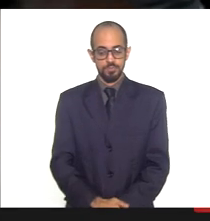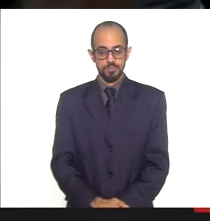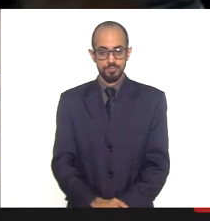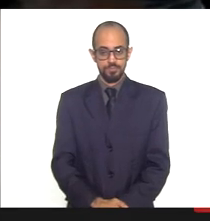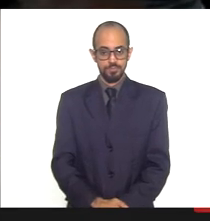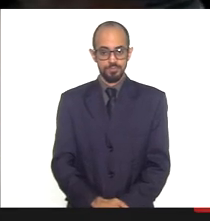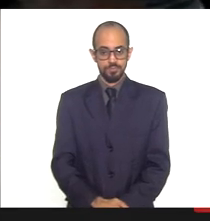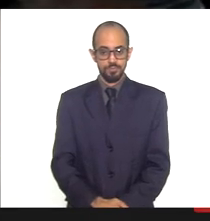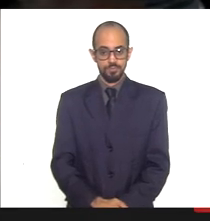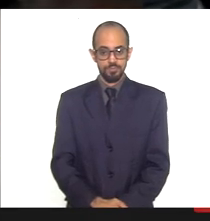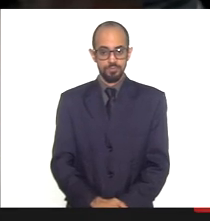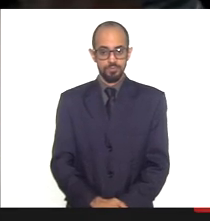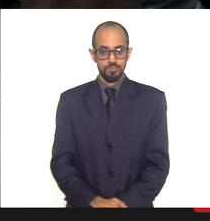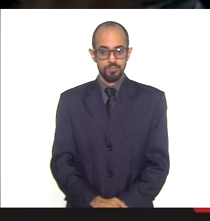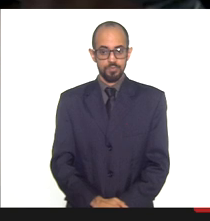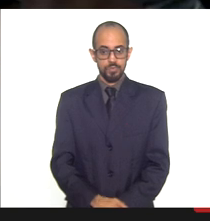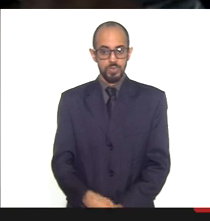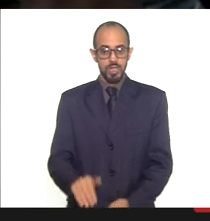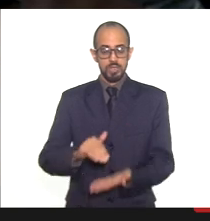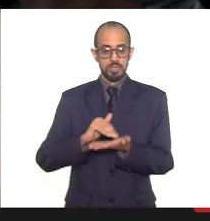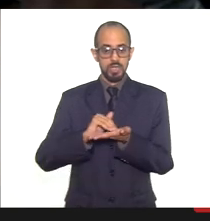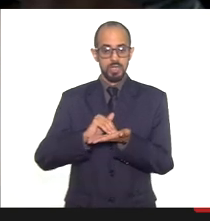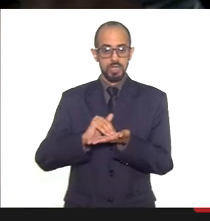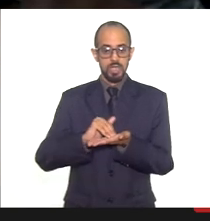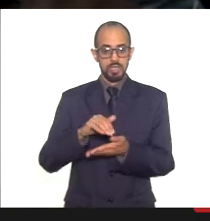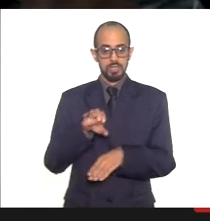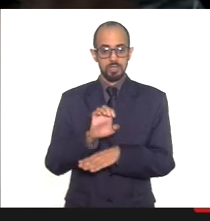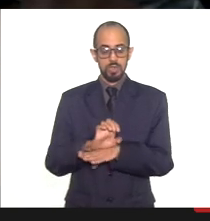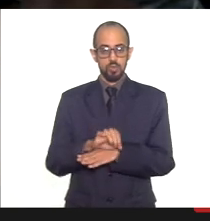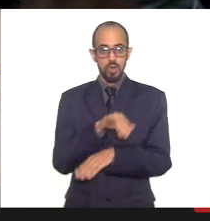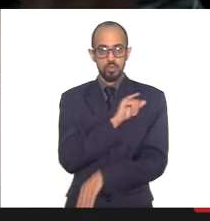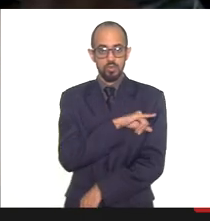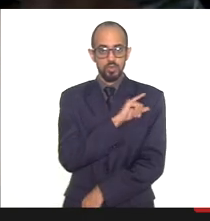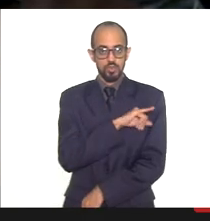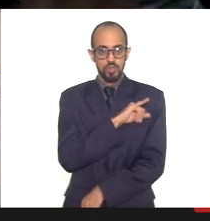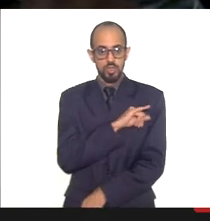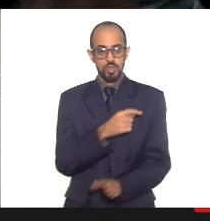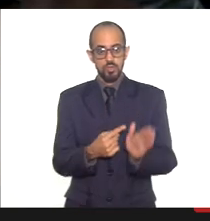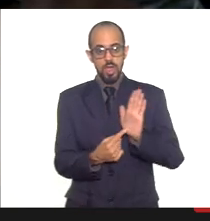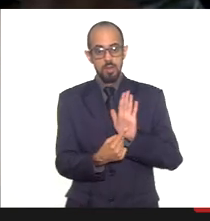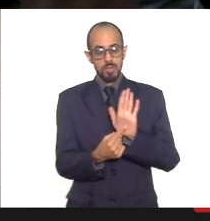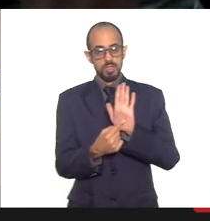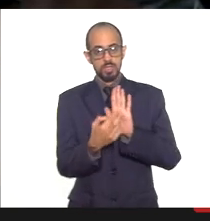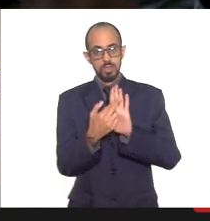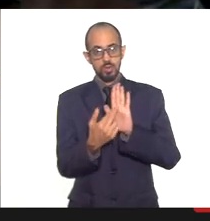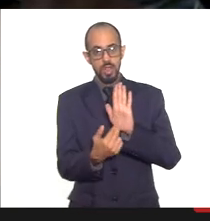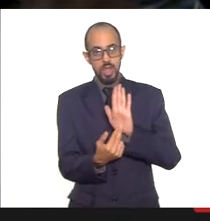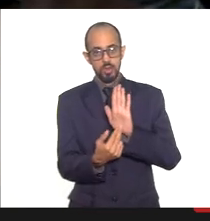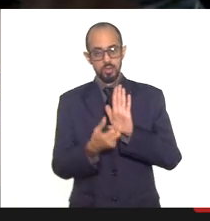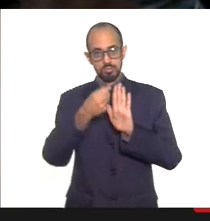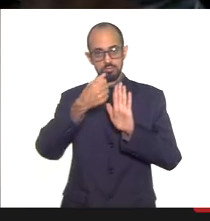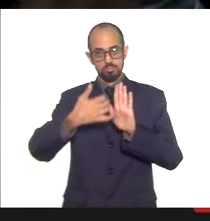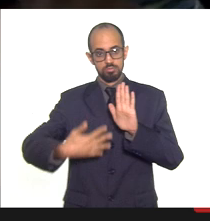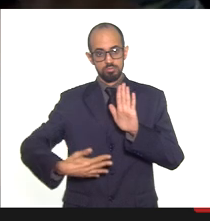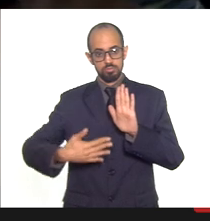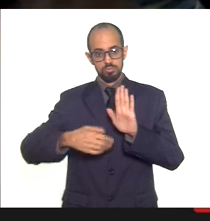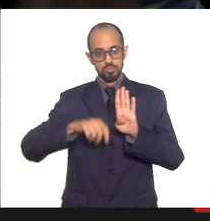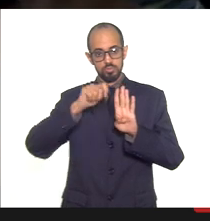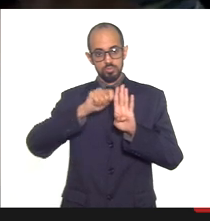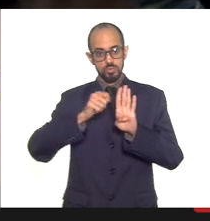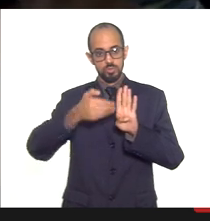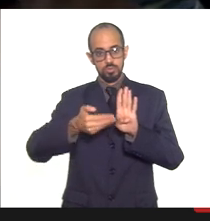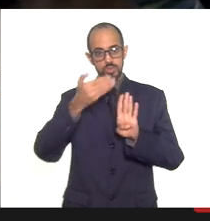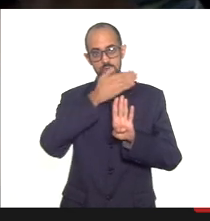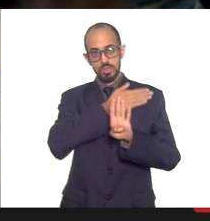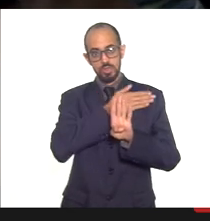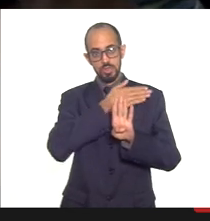Introdução. A Secretaria Estadual de Saúde, Rio de Janeiro, apresenta o relatório detalhado do quadrimestre anterior, do primeiro